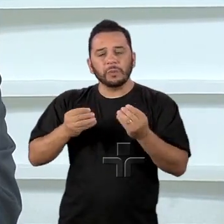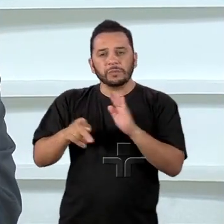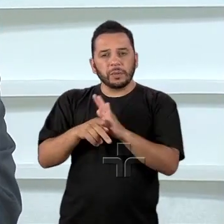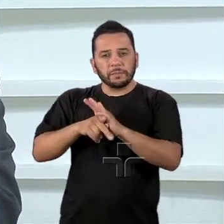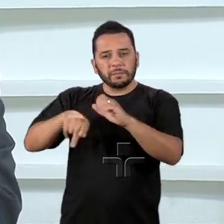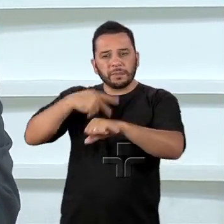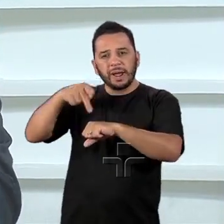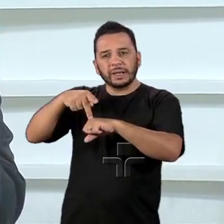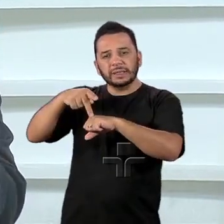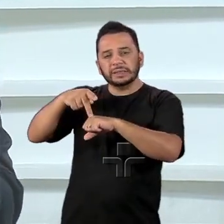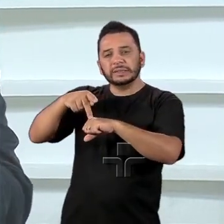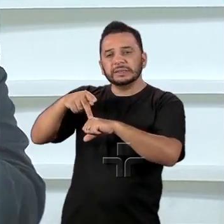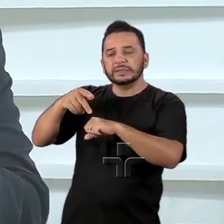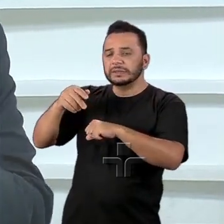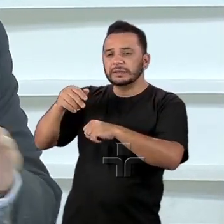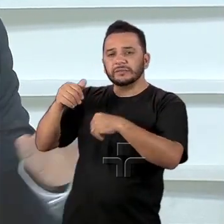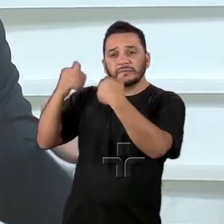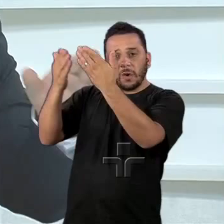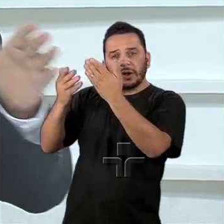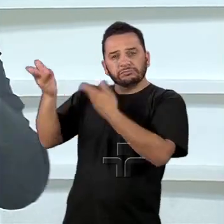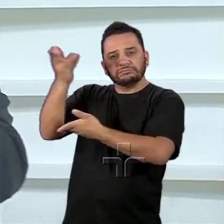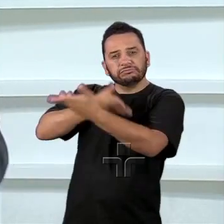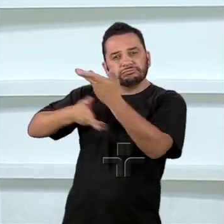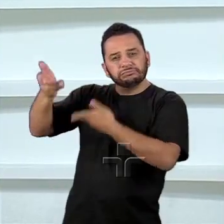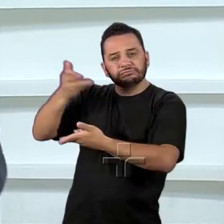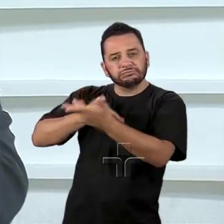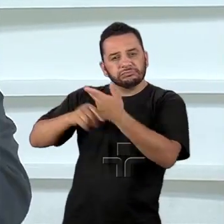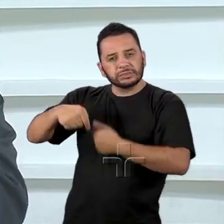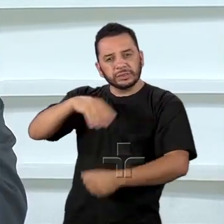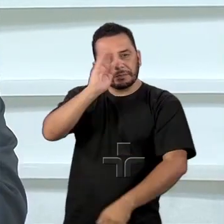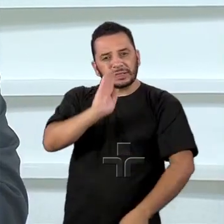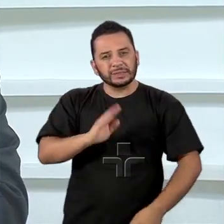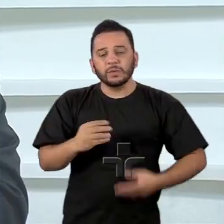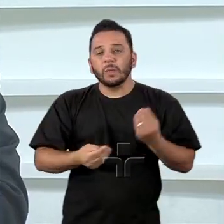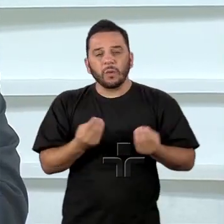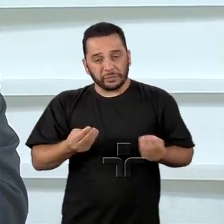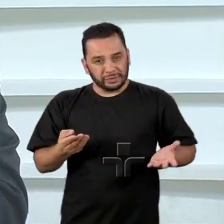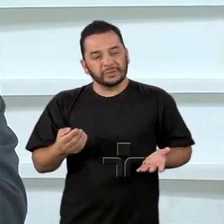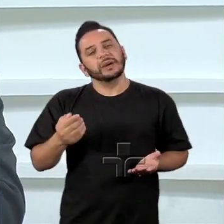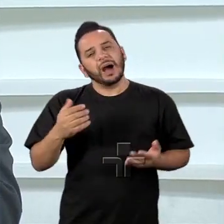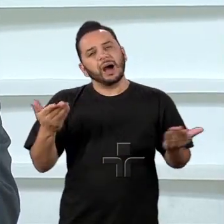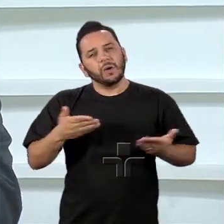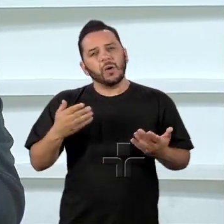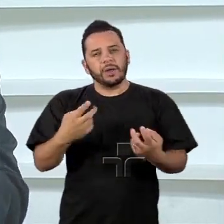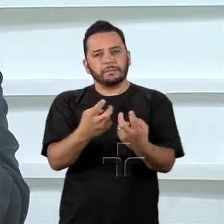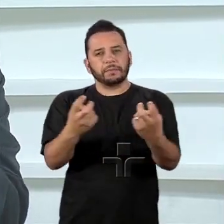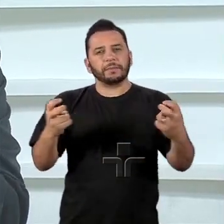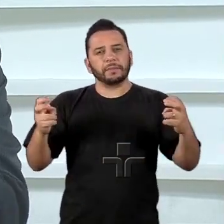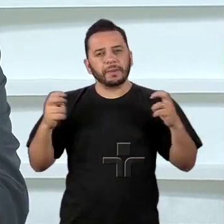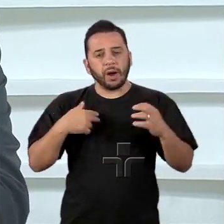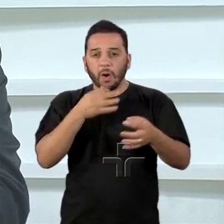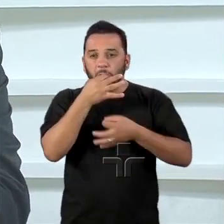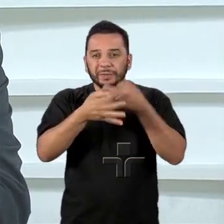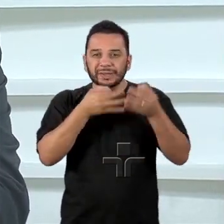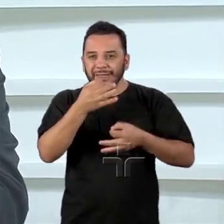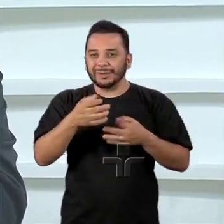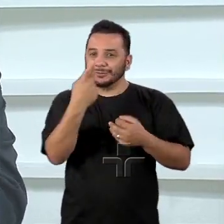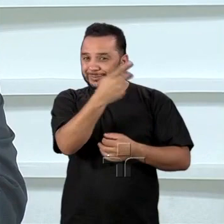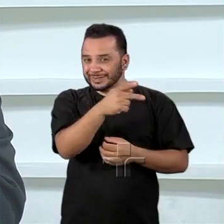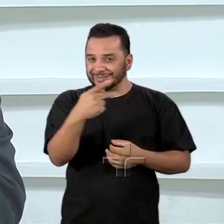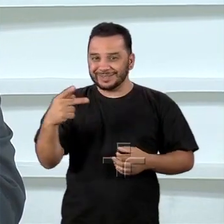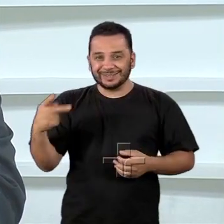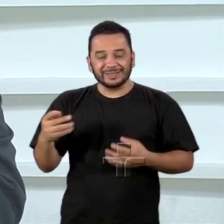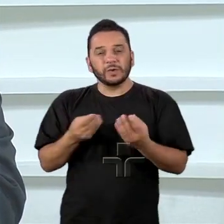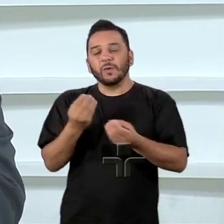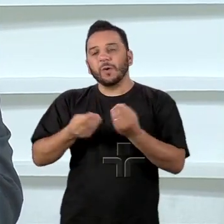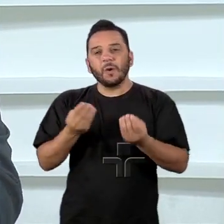relações do Brasil com o mundo. Então, eu queria dar uma rodada aqui para todos falarem, para todos comentarem como vocês veem